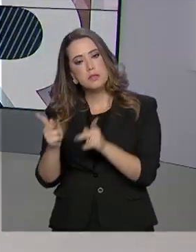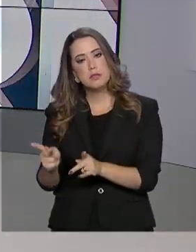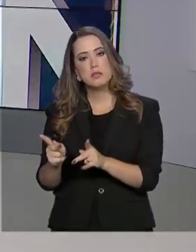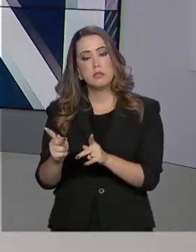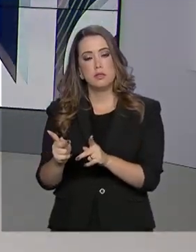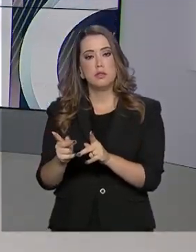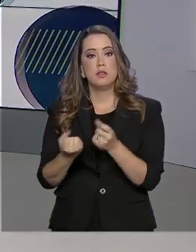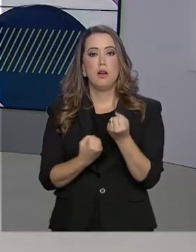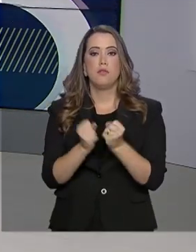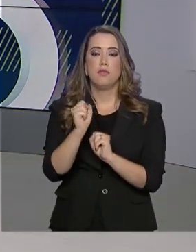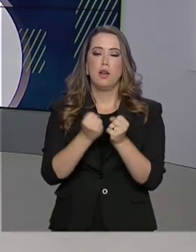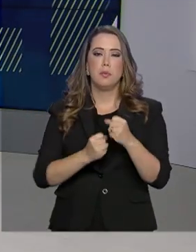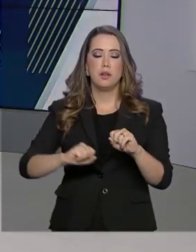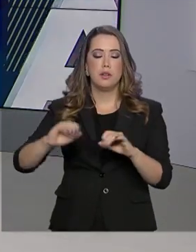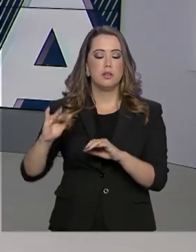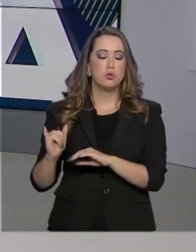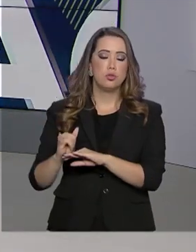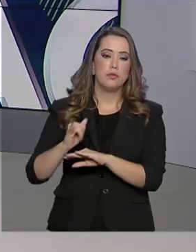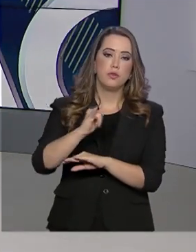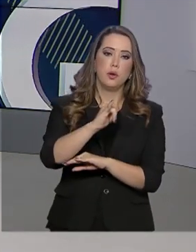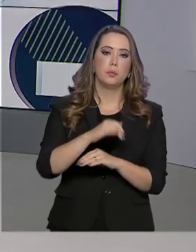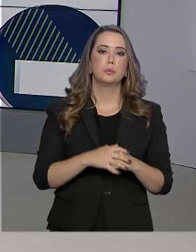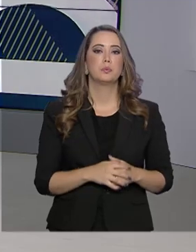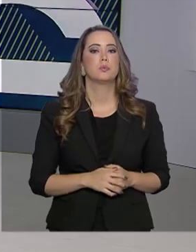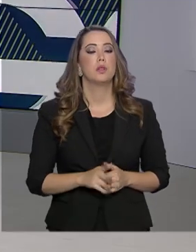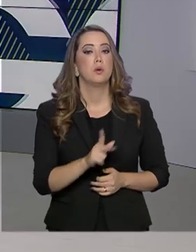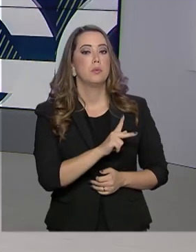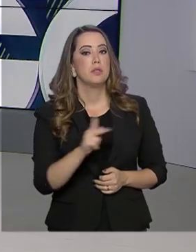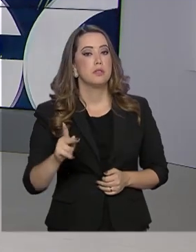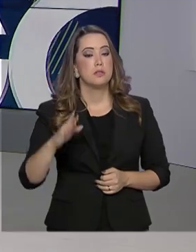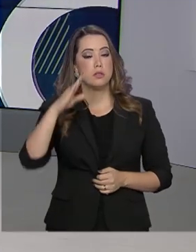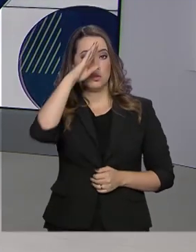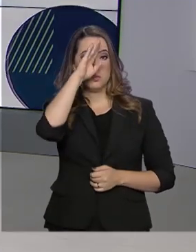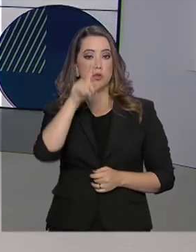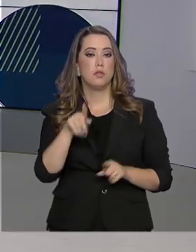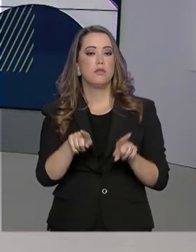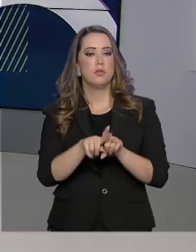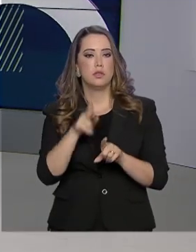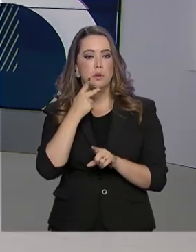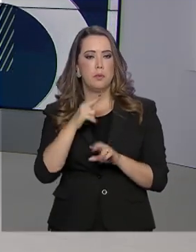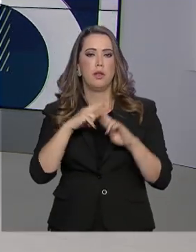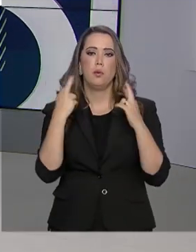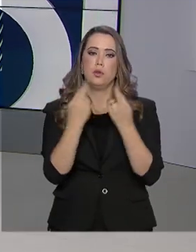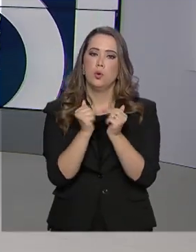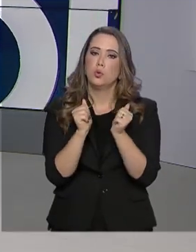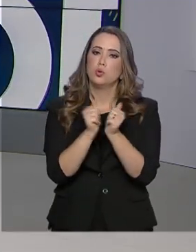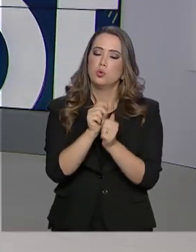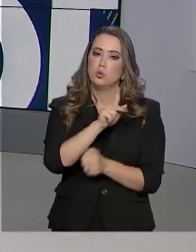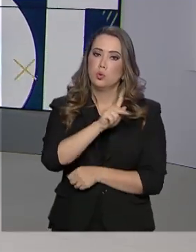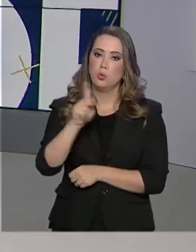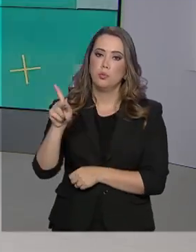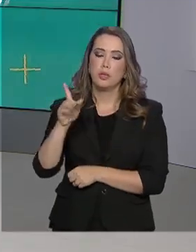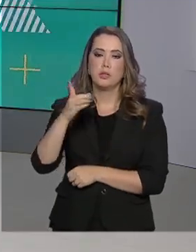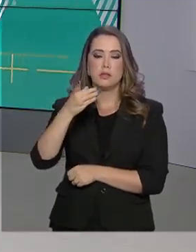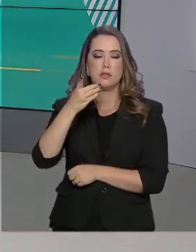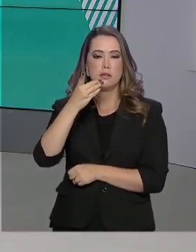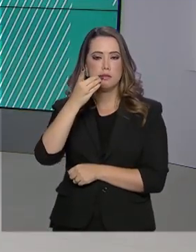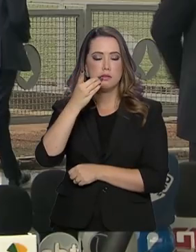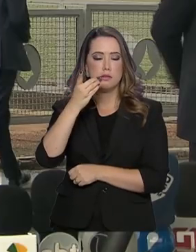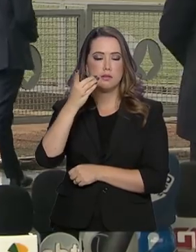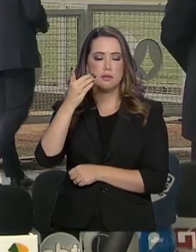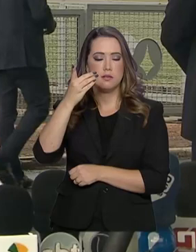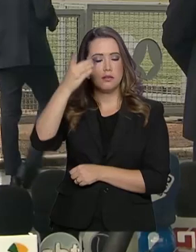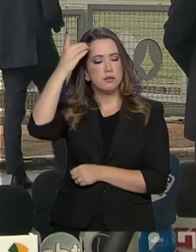E agora há pouco, o presidente Bolsonaro confirmou que também se reunirá com o presidente americano Donald Trump. Confira.